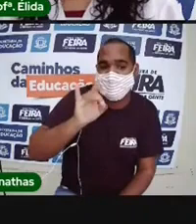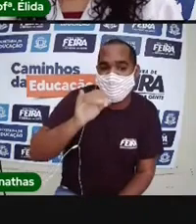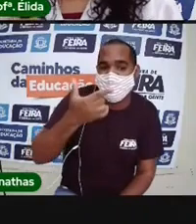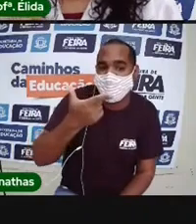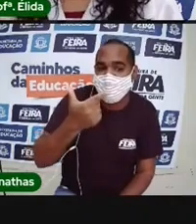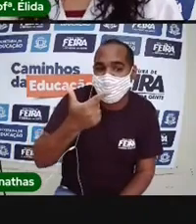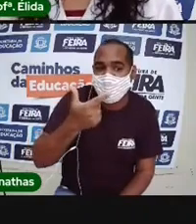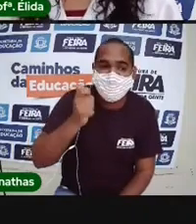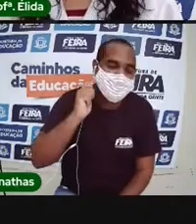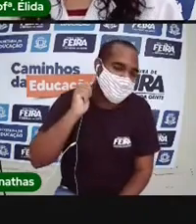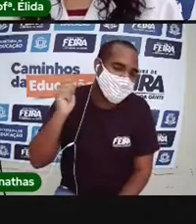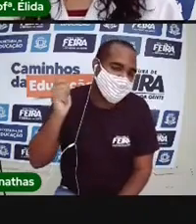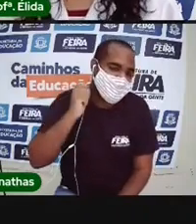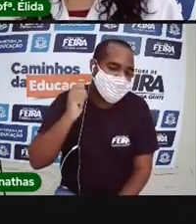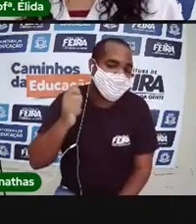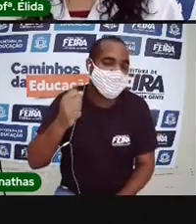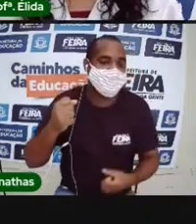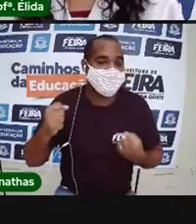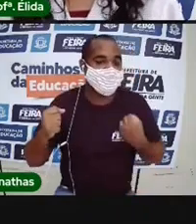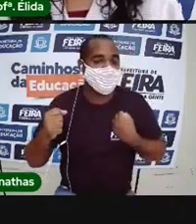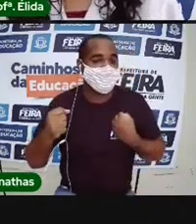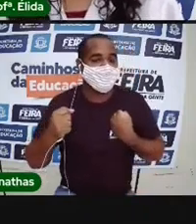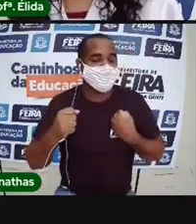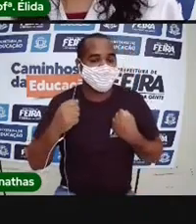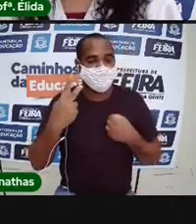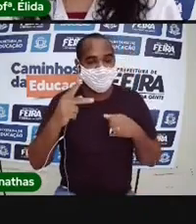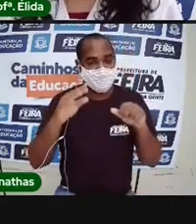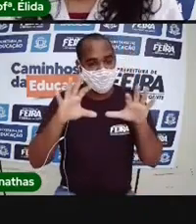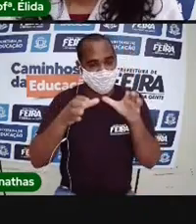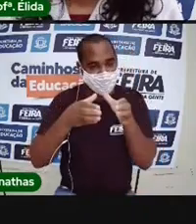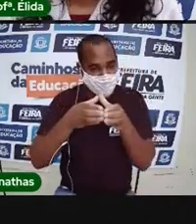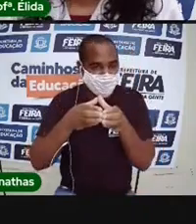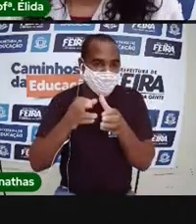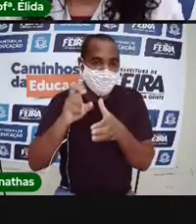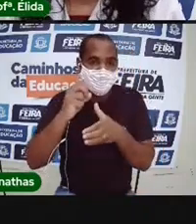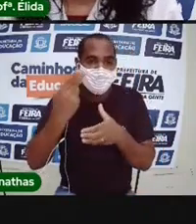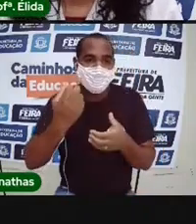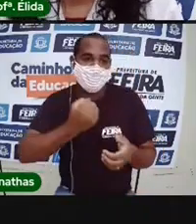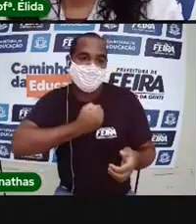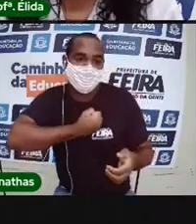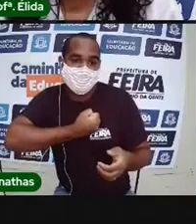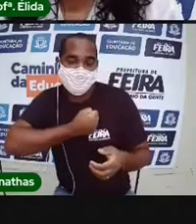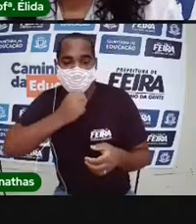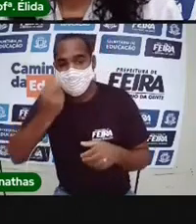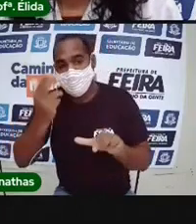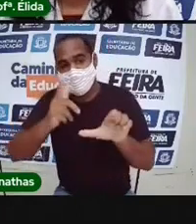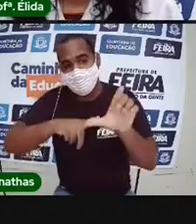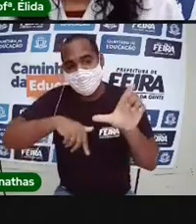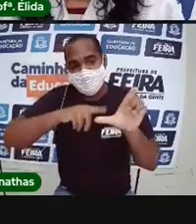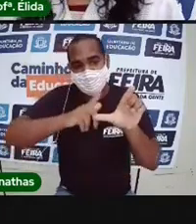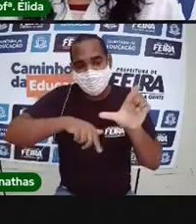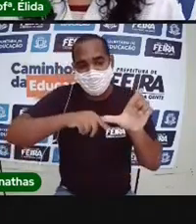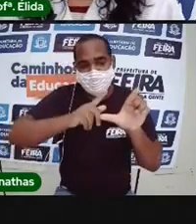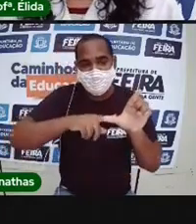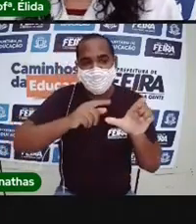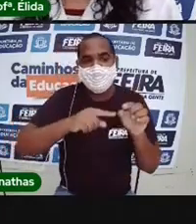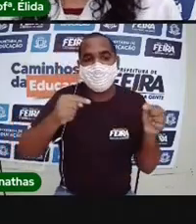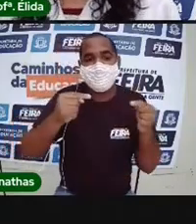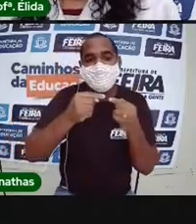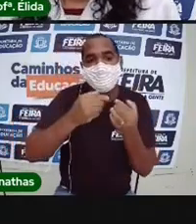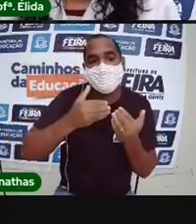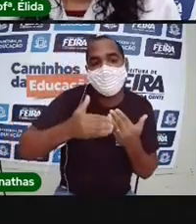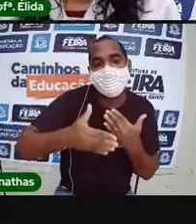abril, e o número da sua turma, ou o número ou a letra. E agora nós vamos fazer assim.